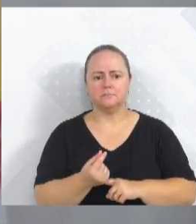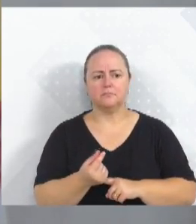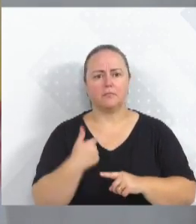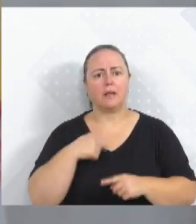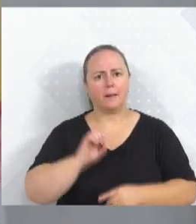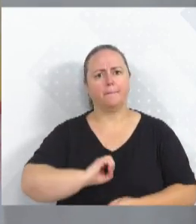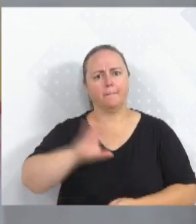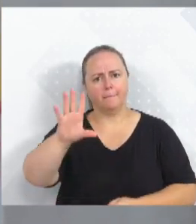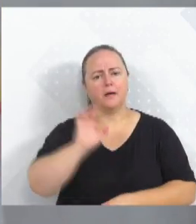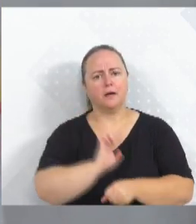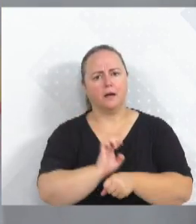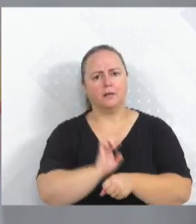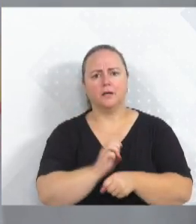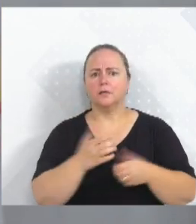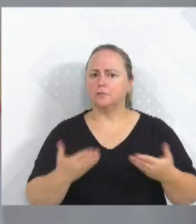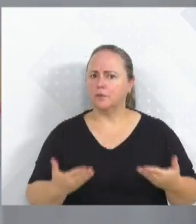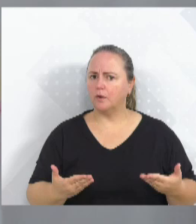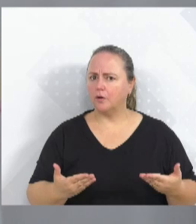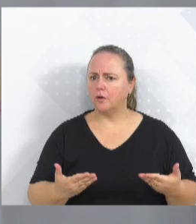para o nosso Estado.